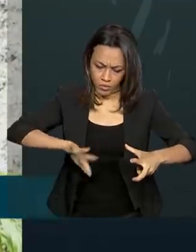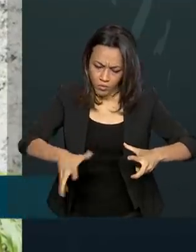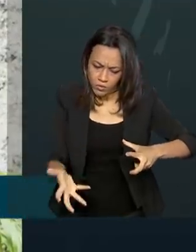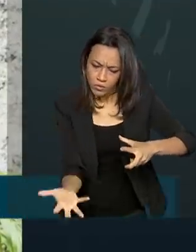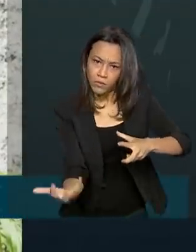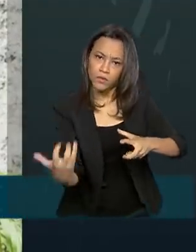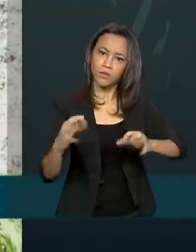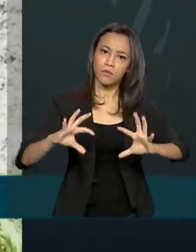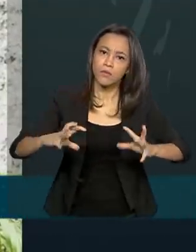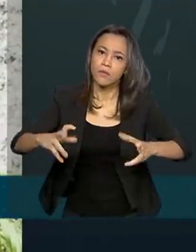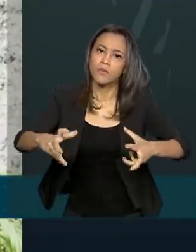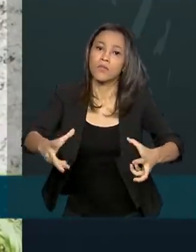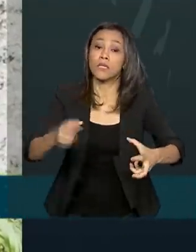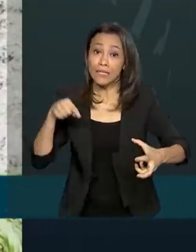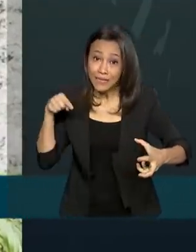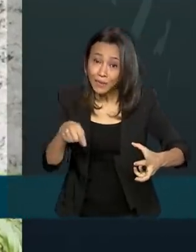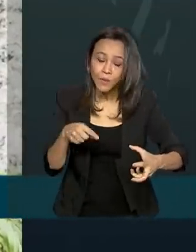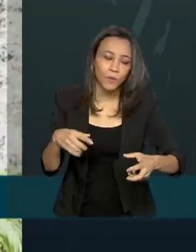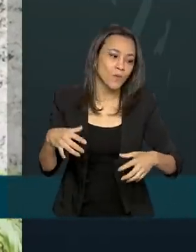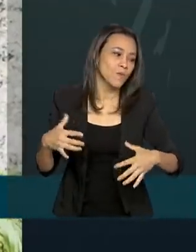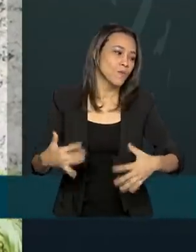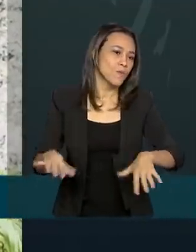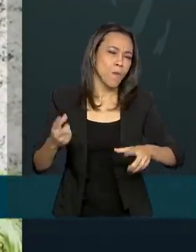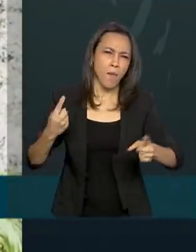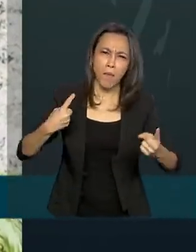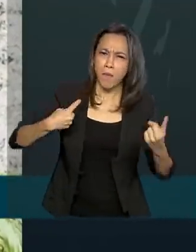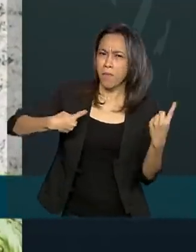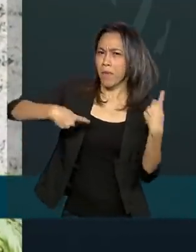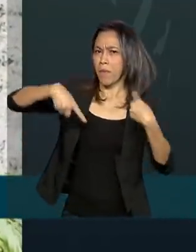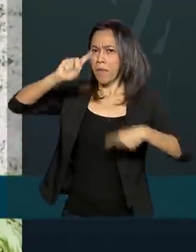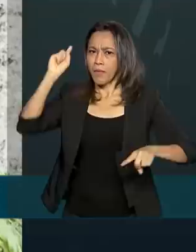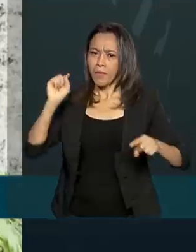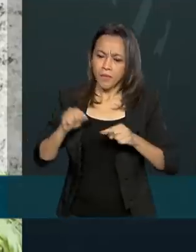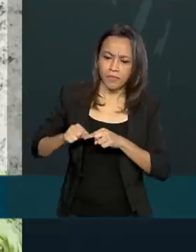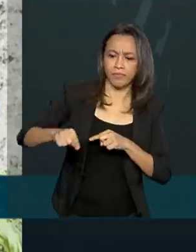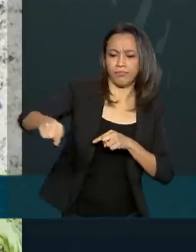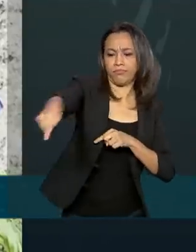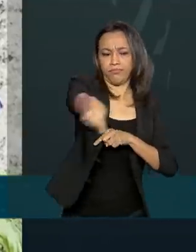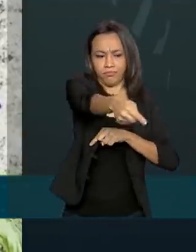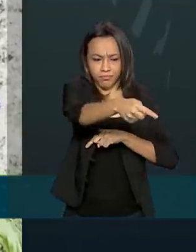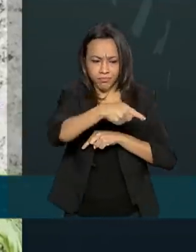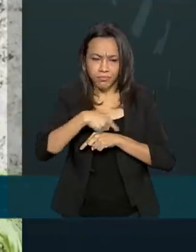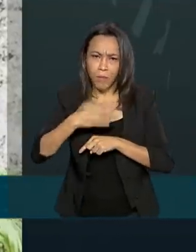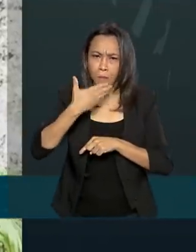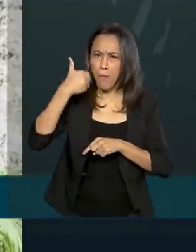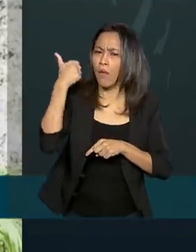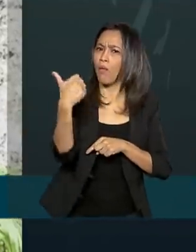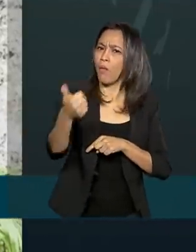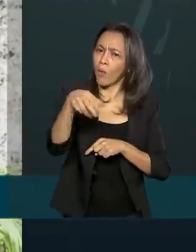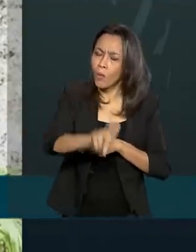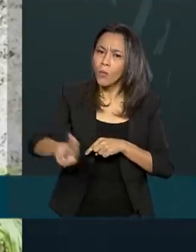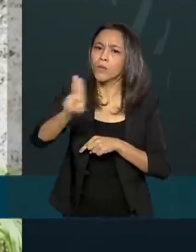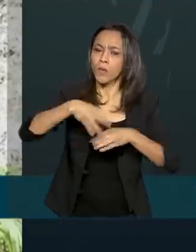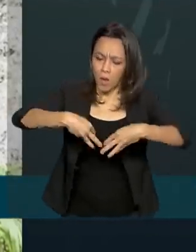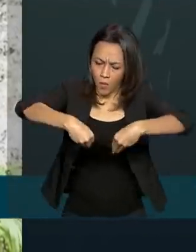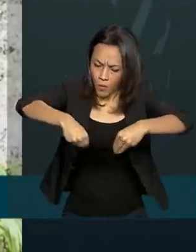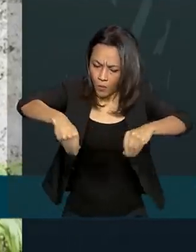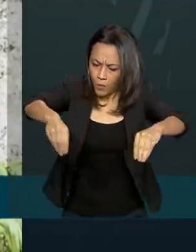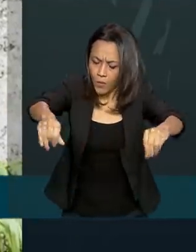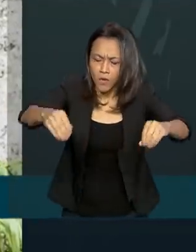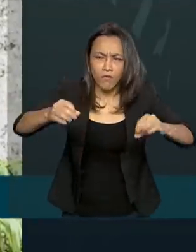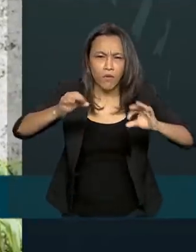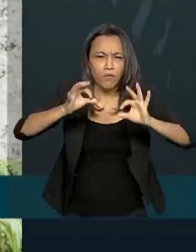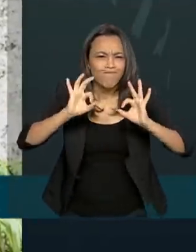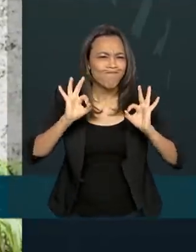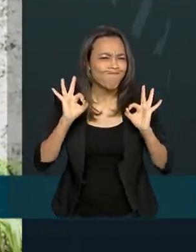E com isso, nós conseguimos aumentar a nossa produtividade por hectare, porque nós aproveitamos melhor a nossa área. E o negócio foi